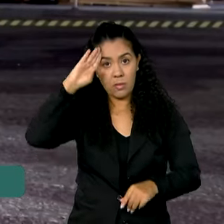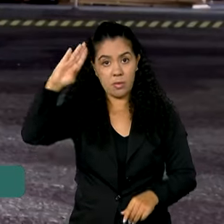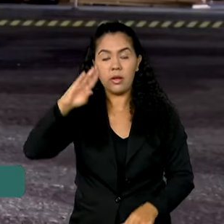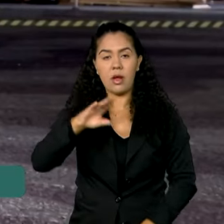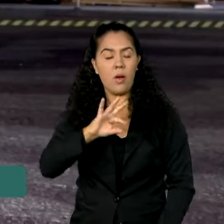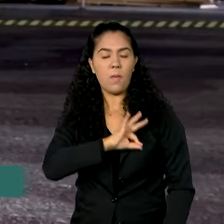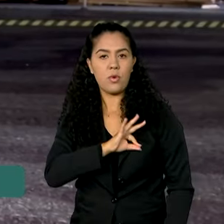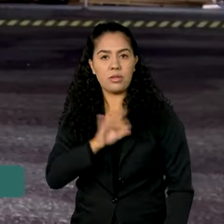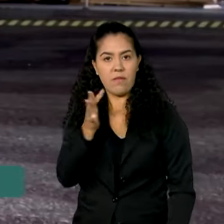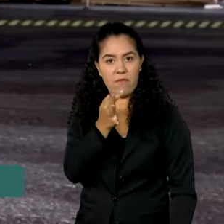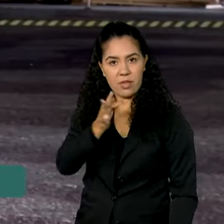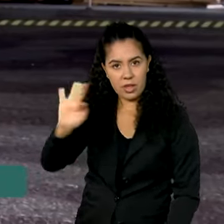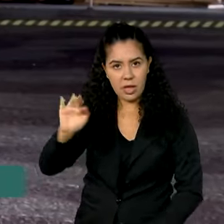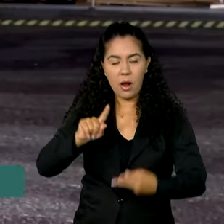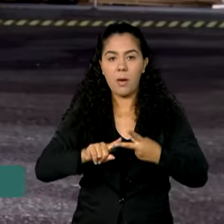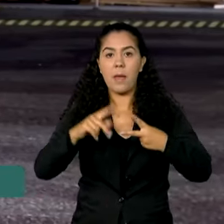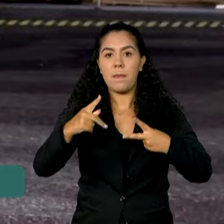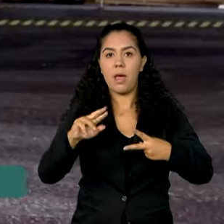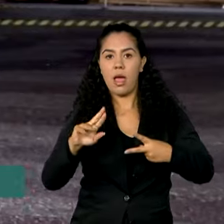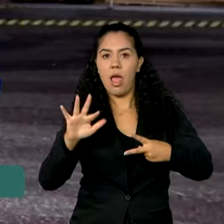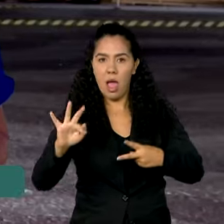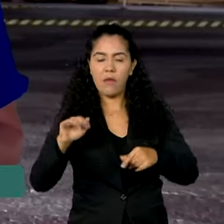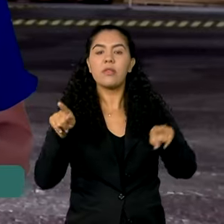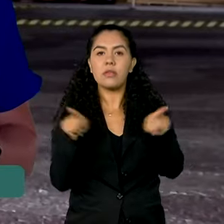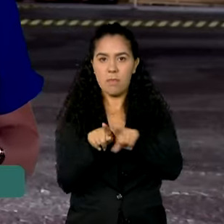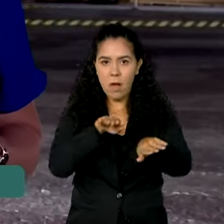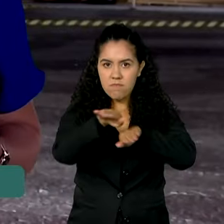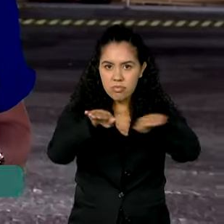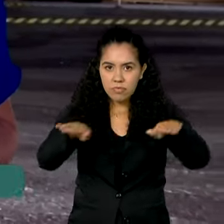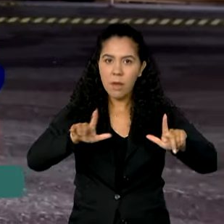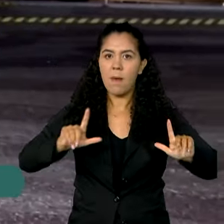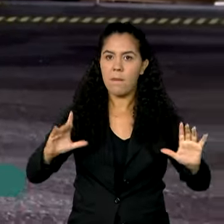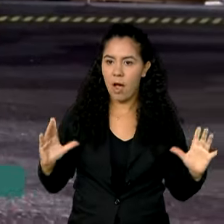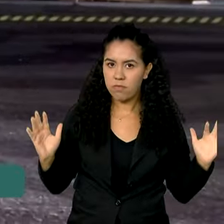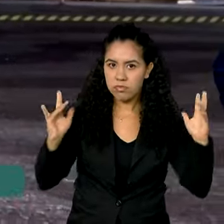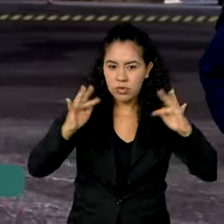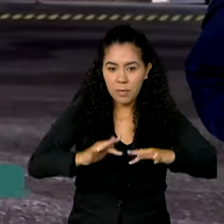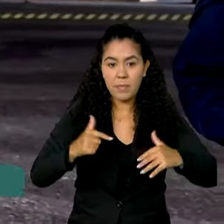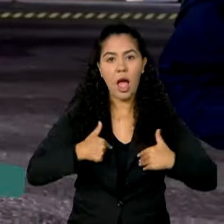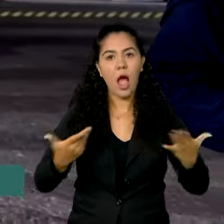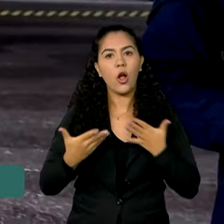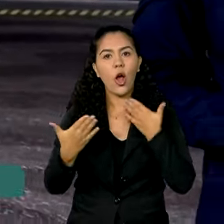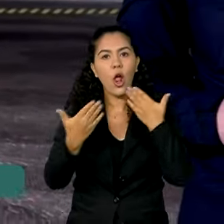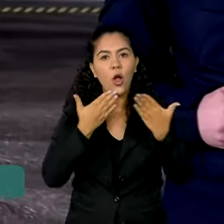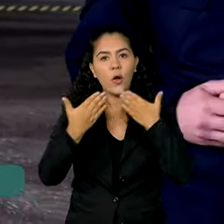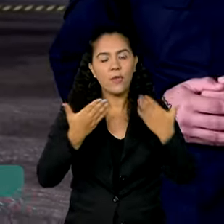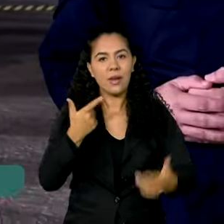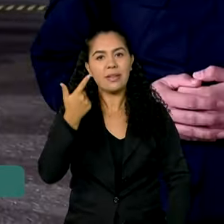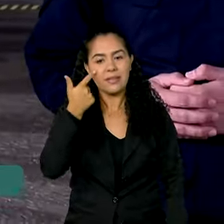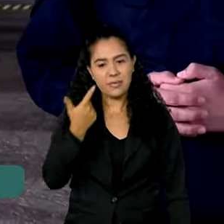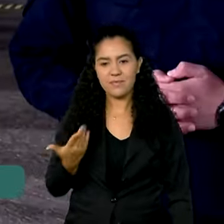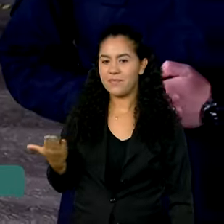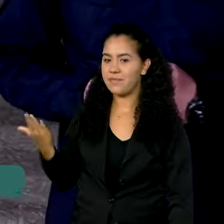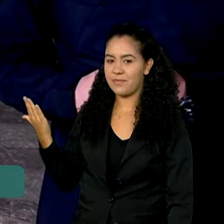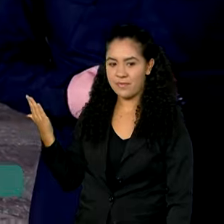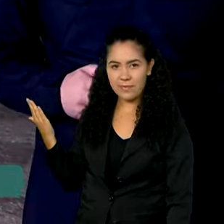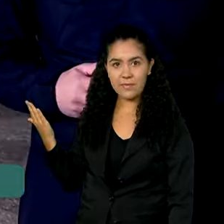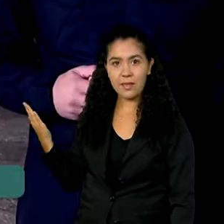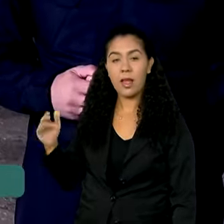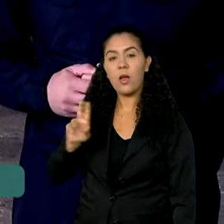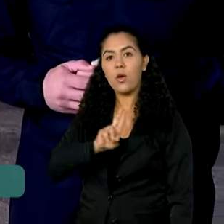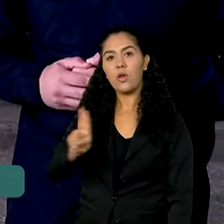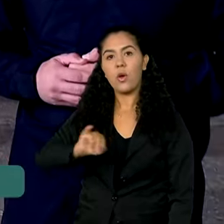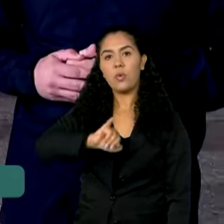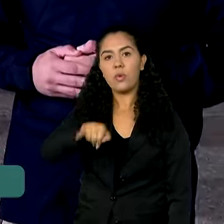e Rodoviária Federal também foram reforçados. E sobre esse assunto, eu converso agora com o José Hélio, que é chefe do